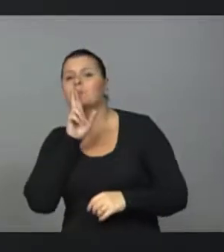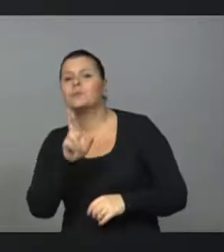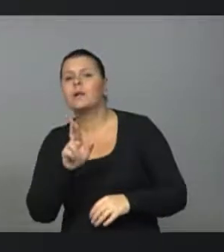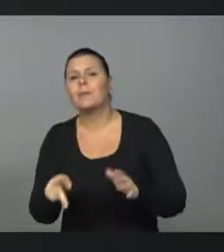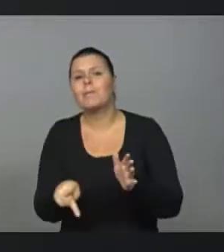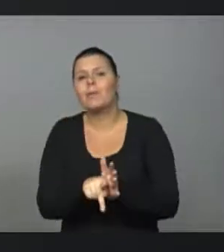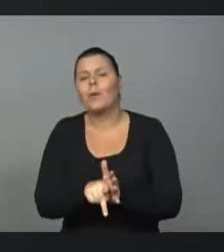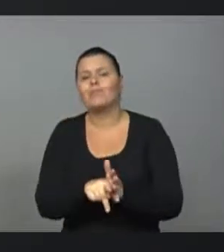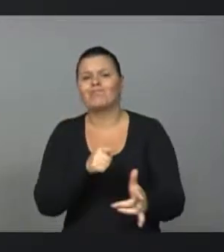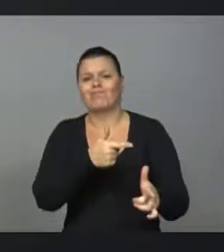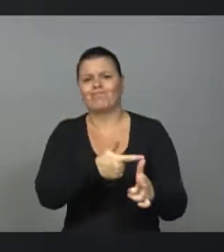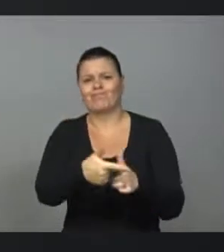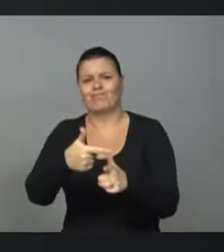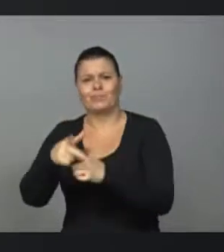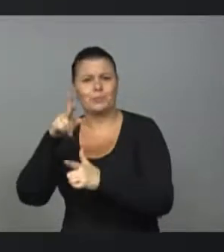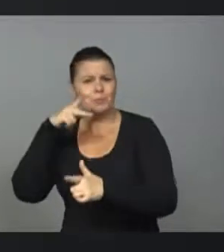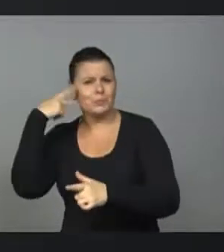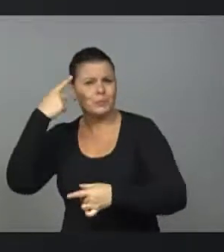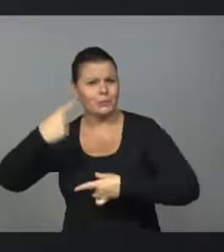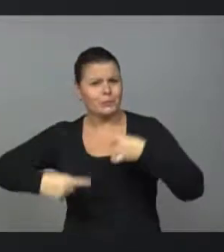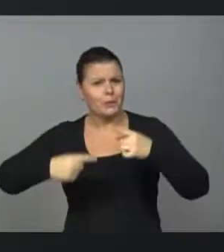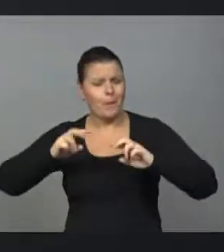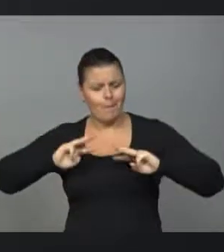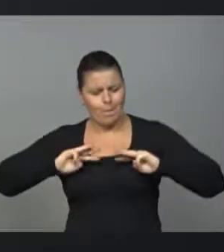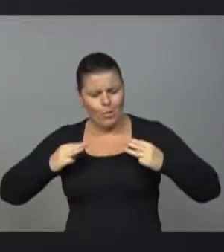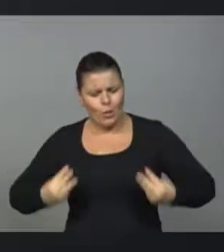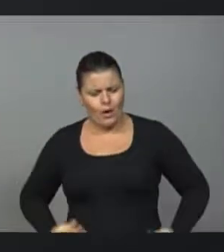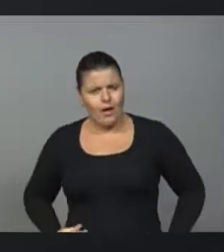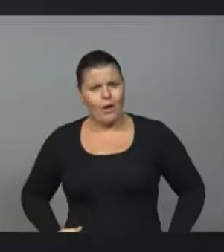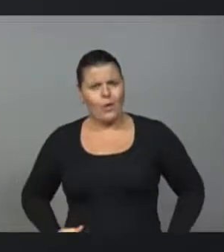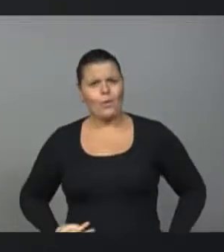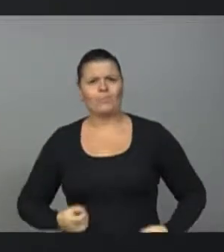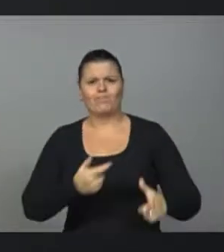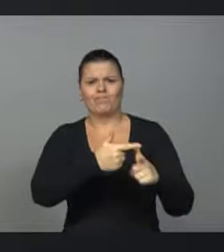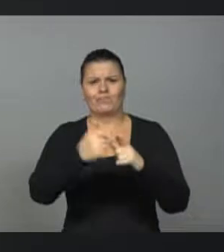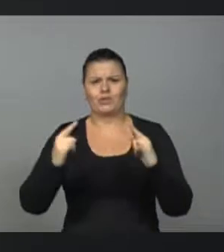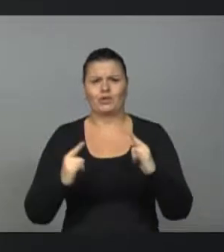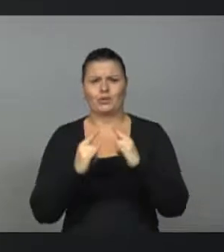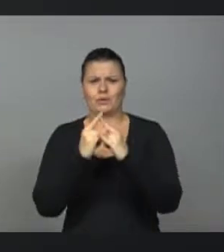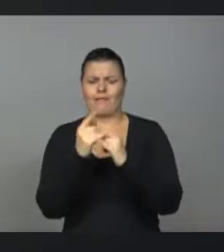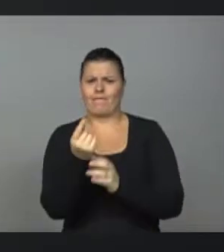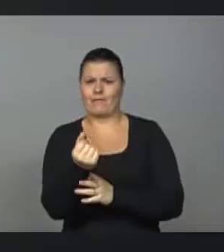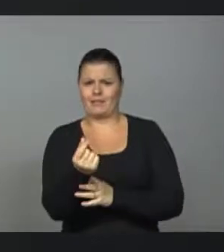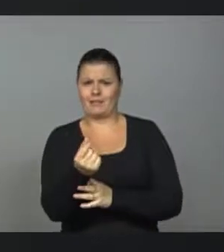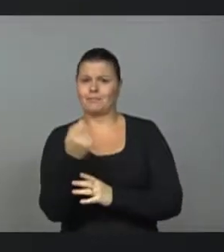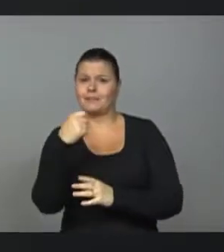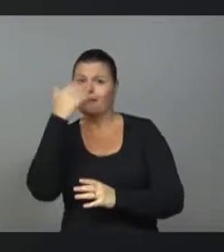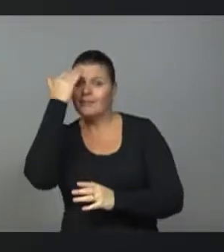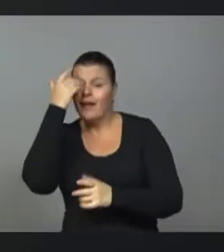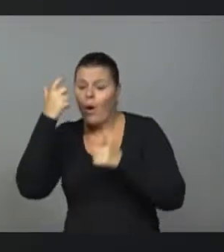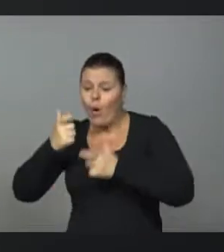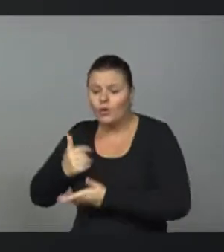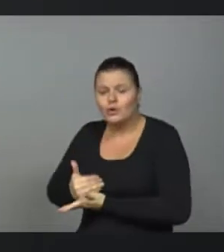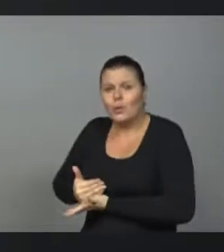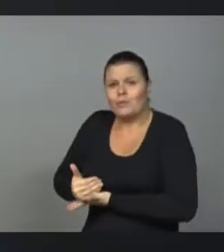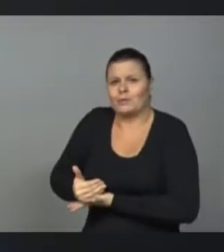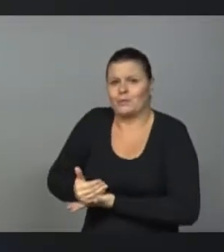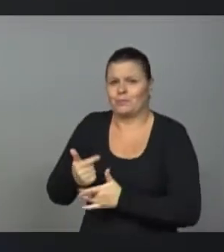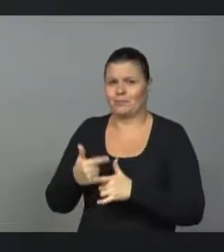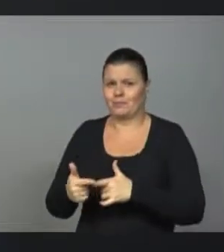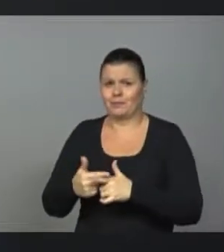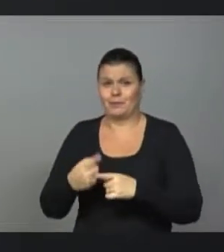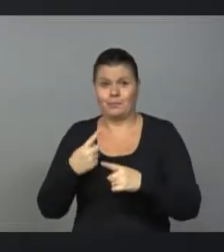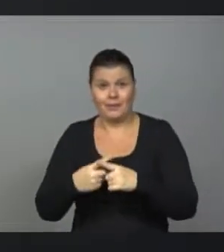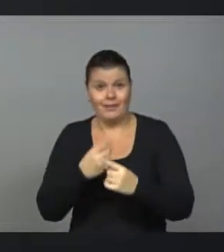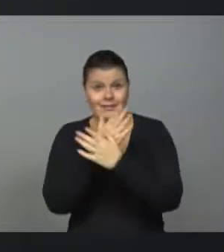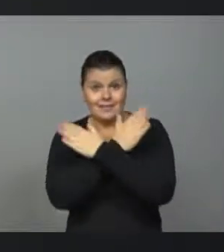uma crise política, uma crise moral, de uma crise institucional e de uma crise fiscal. A gente precisa entender o mal pela raiz, porque o desemprego é efeito